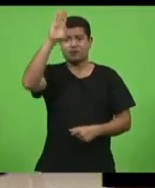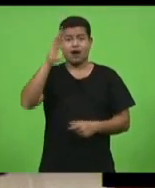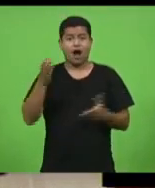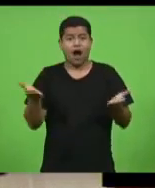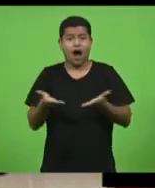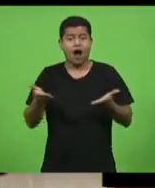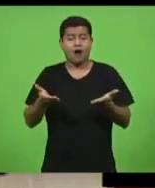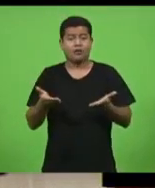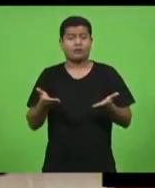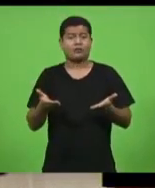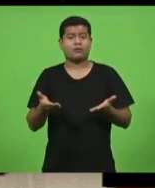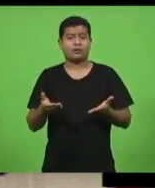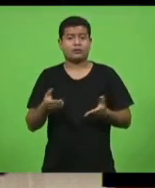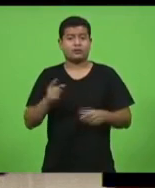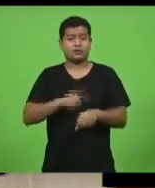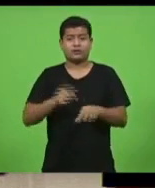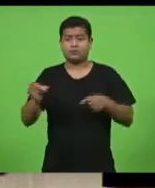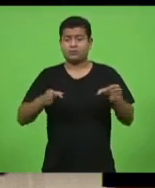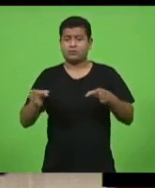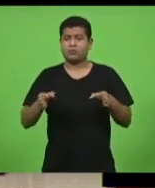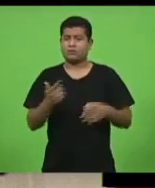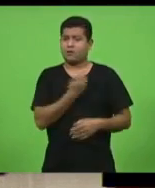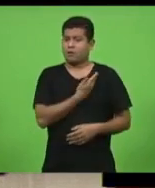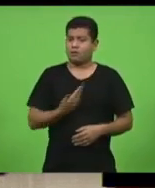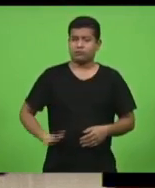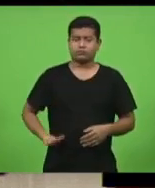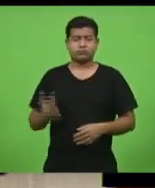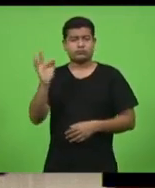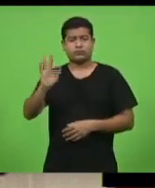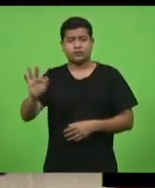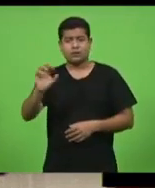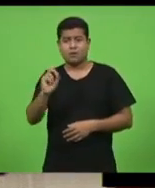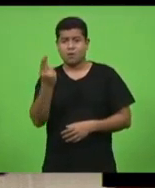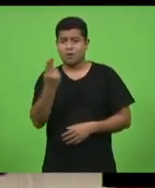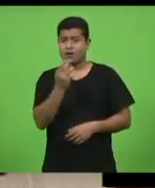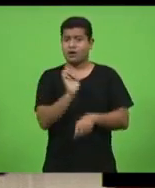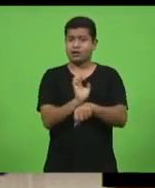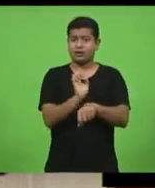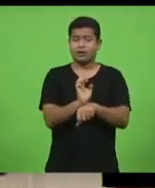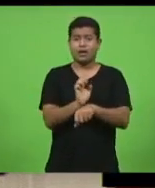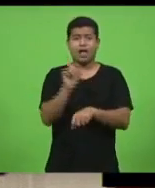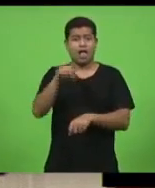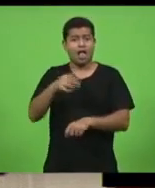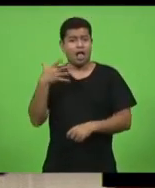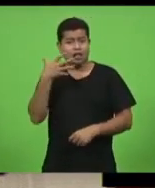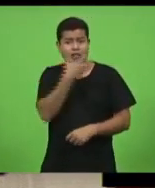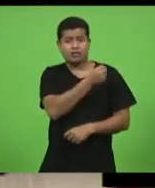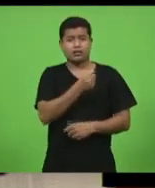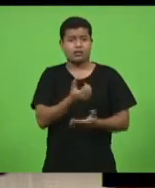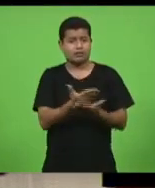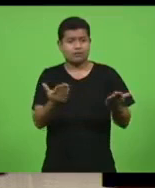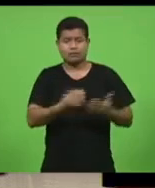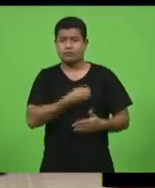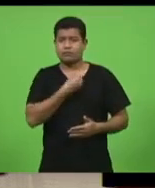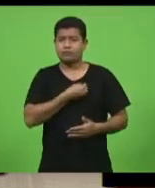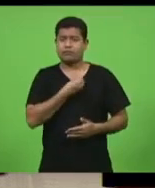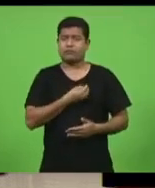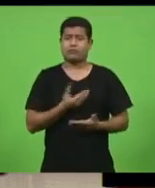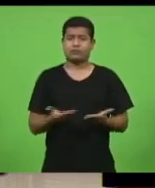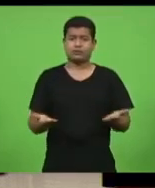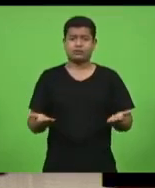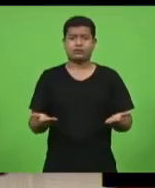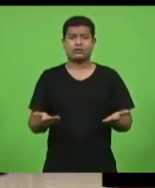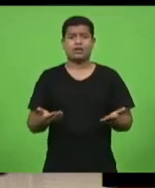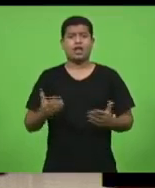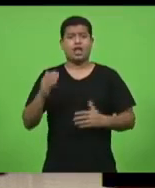momento para o governo, seja o governo federal e o governo estadual, é salvar as vidas das pessoas, é ter uma ação